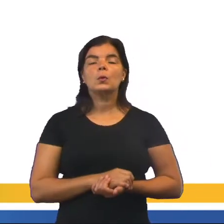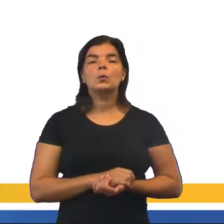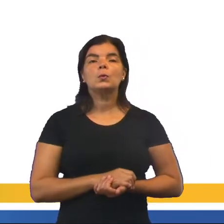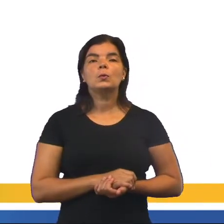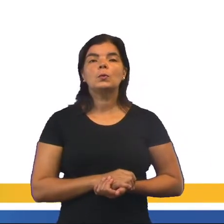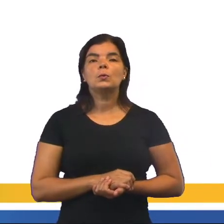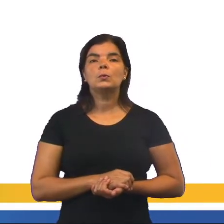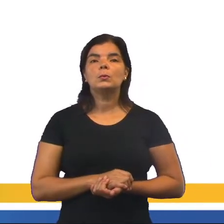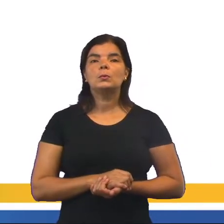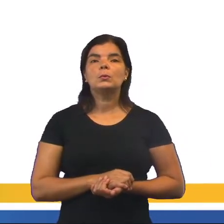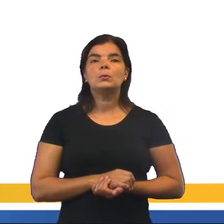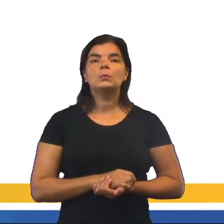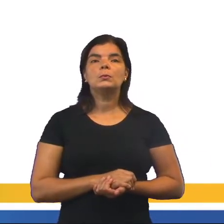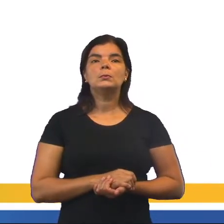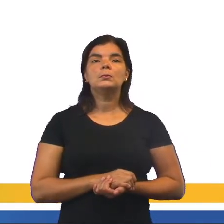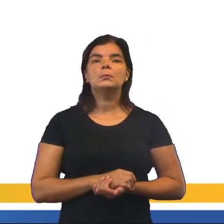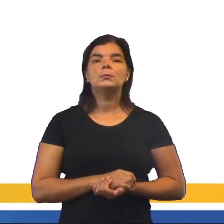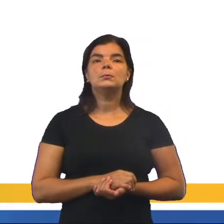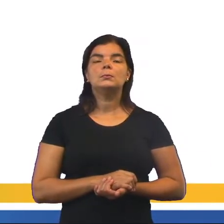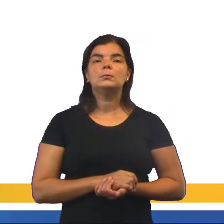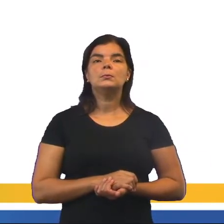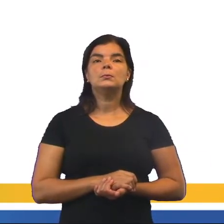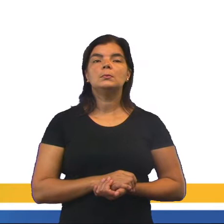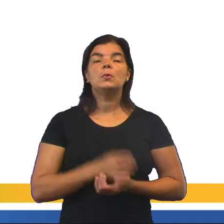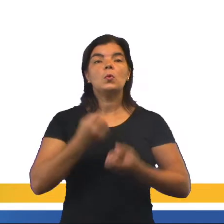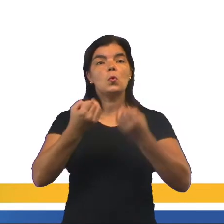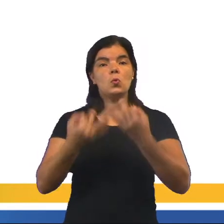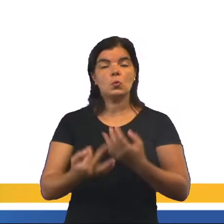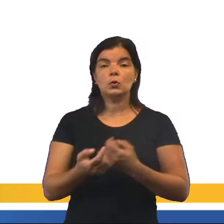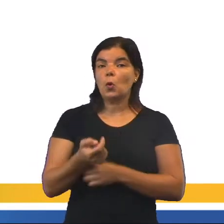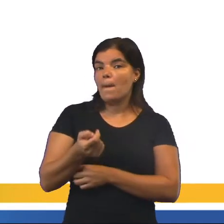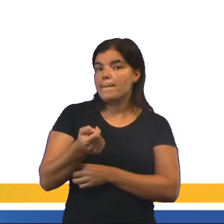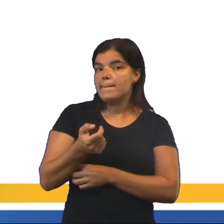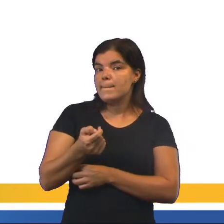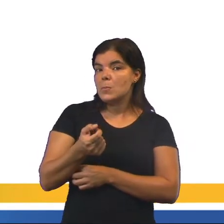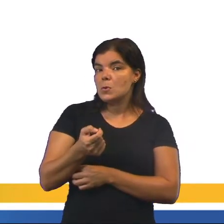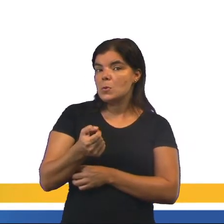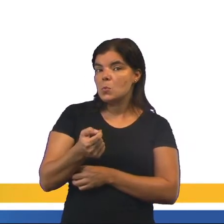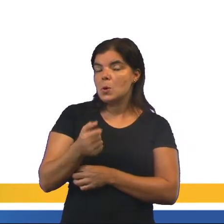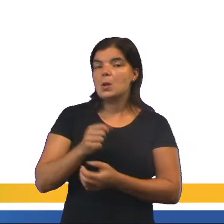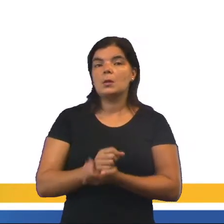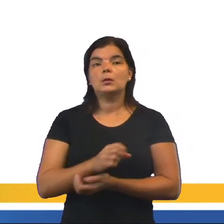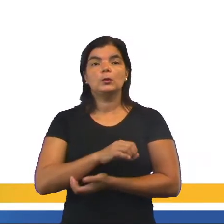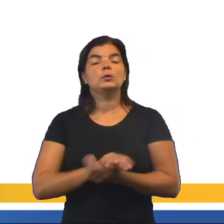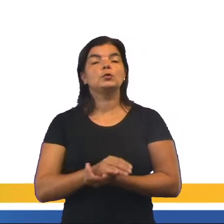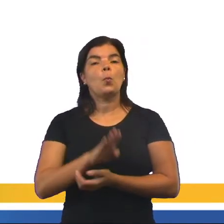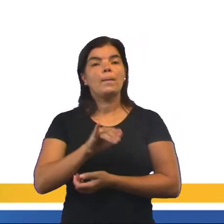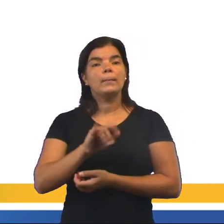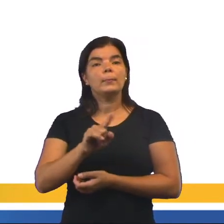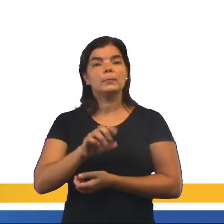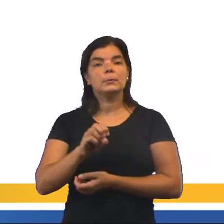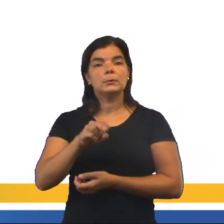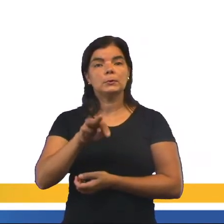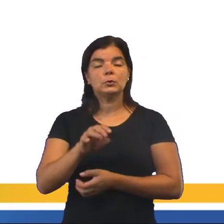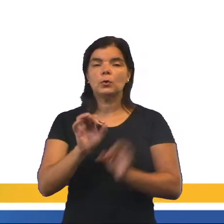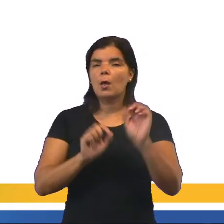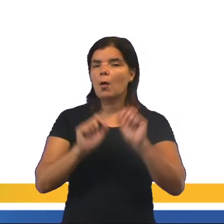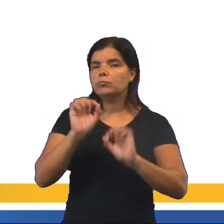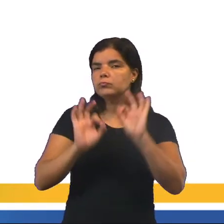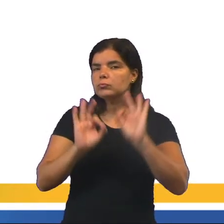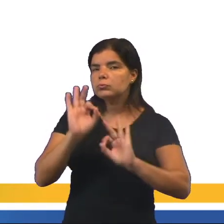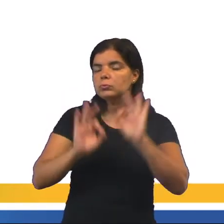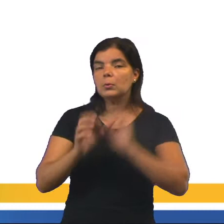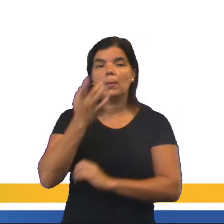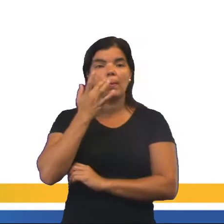falar sobre a moeda do Império Bizantino. Essa moeda era feita de ouro, então,